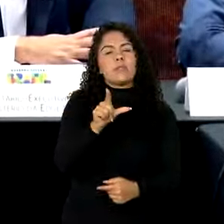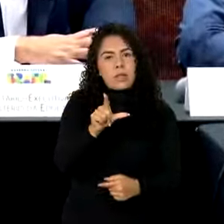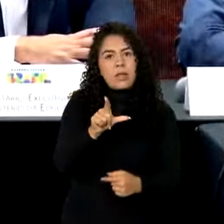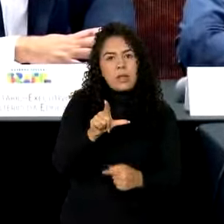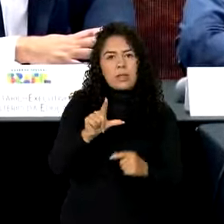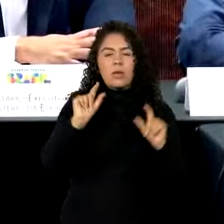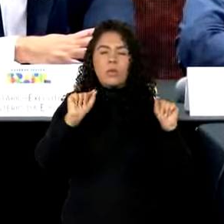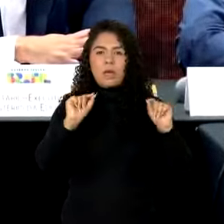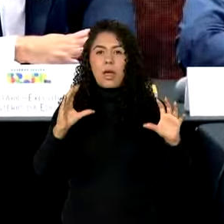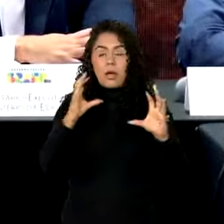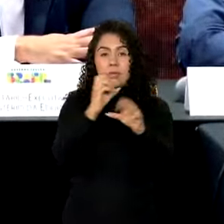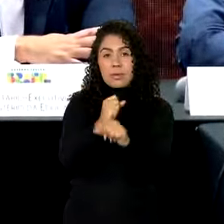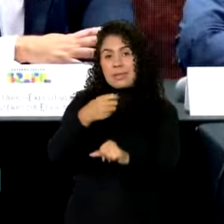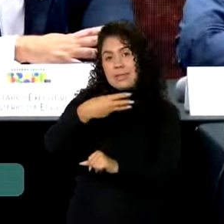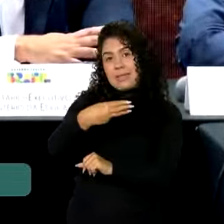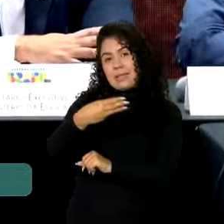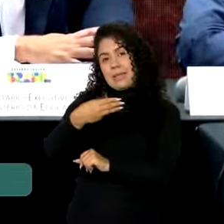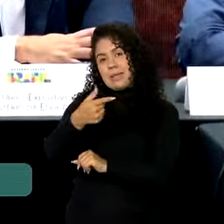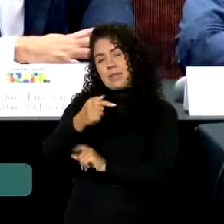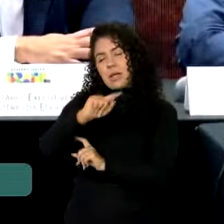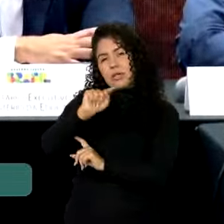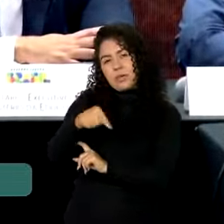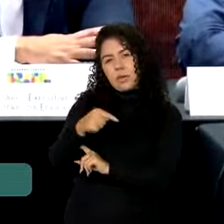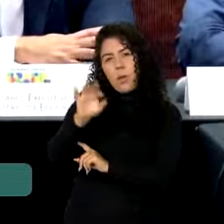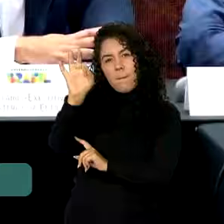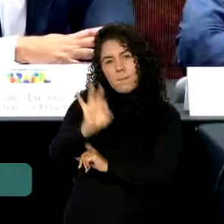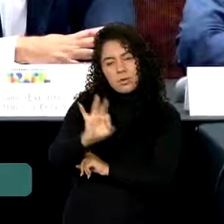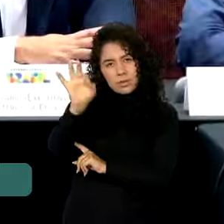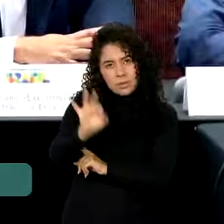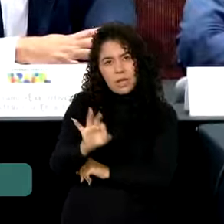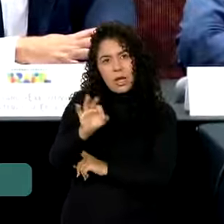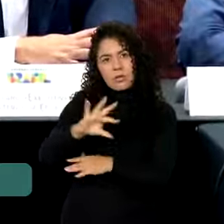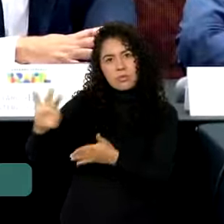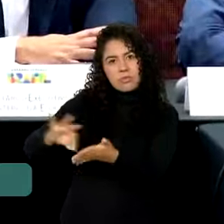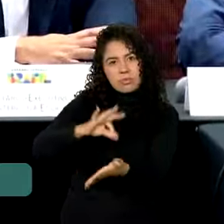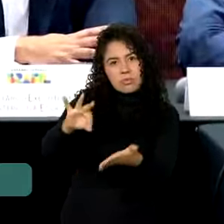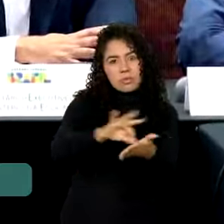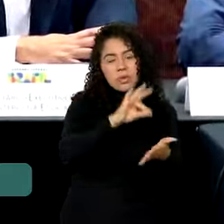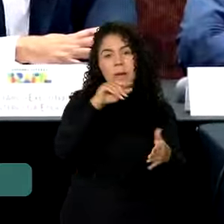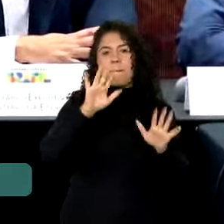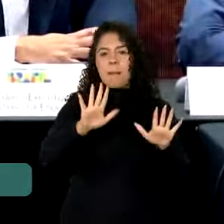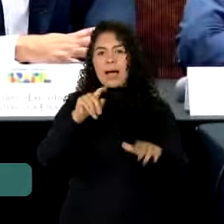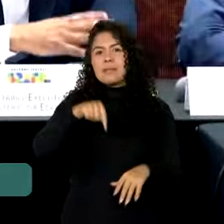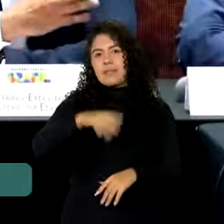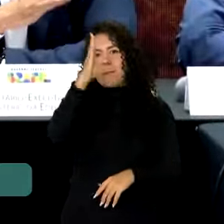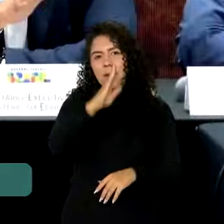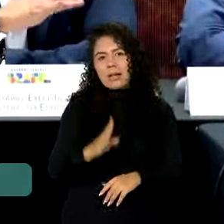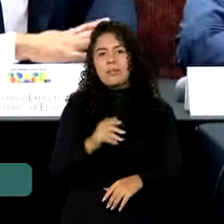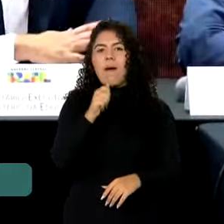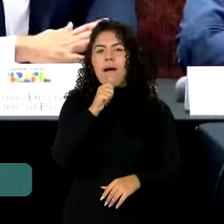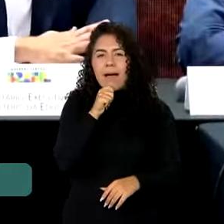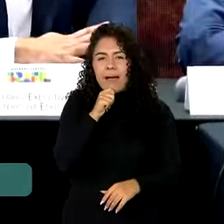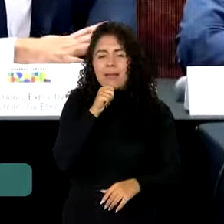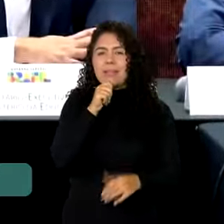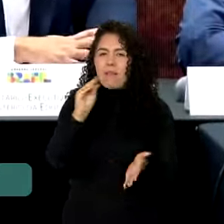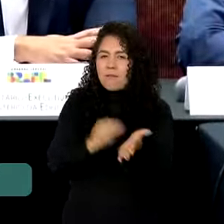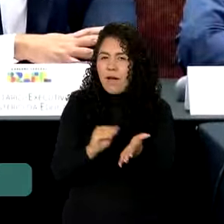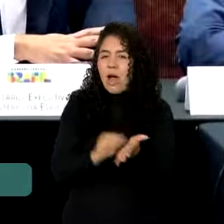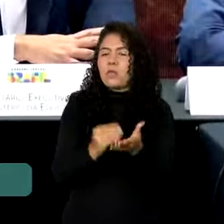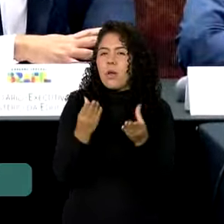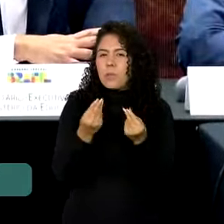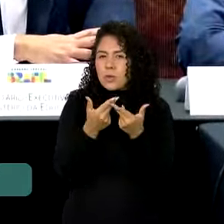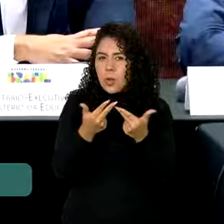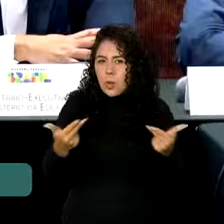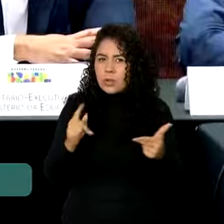que é de 37% de matrícula, e o Brasil ainda está longe dessa meta, ainda faltam uns 12